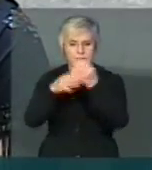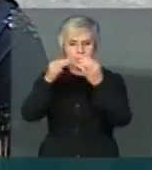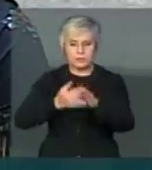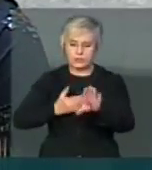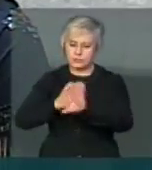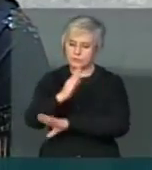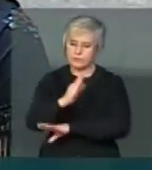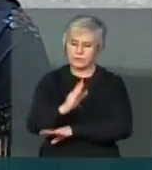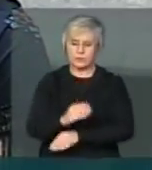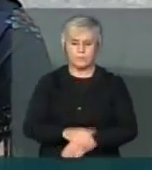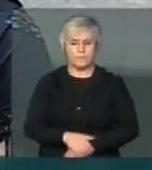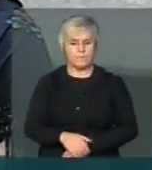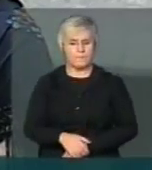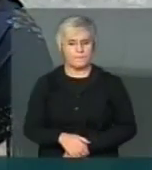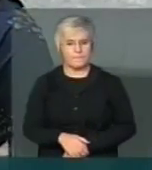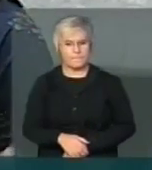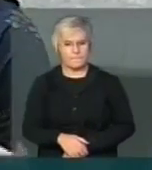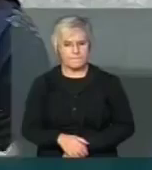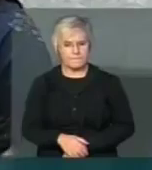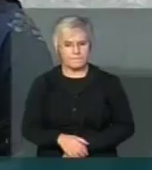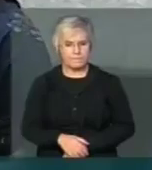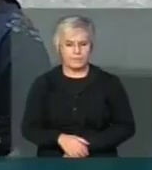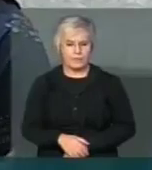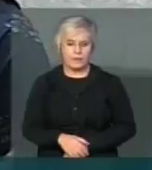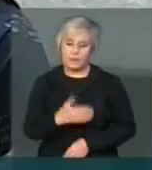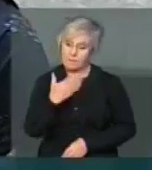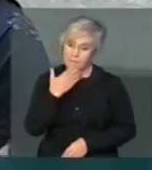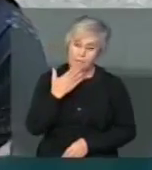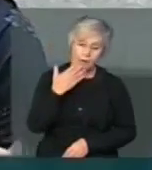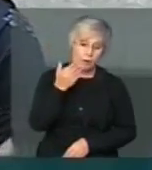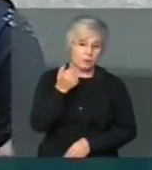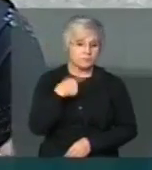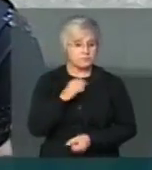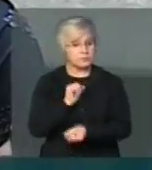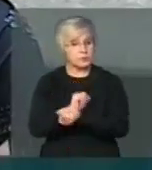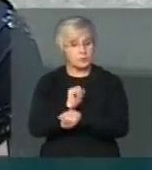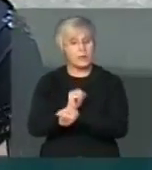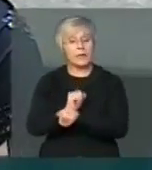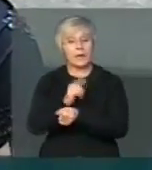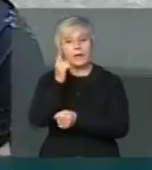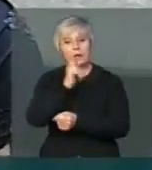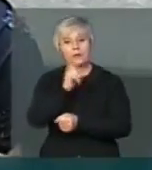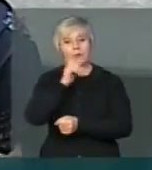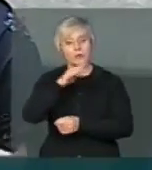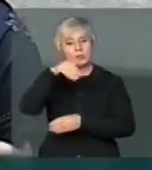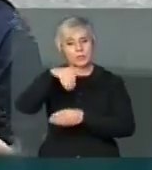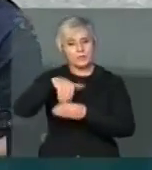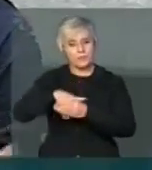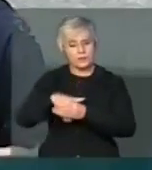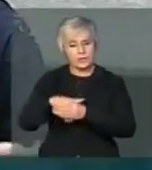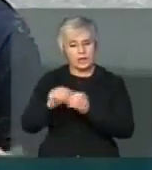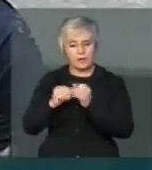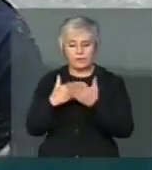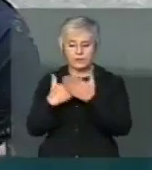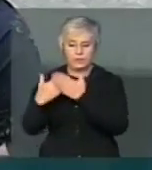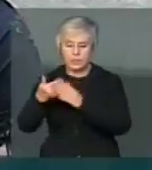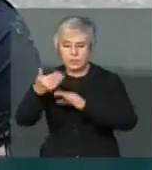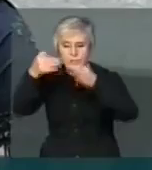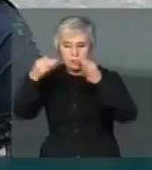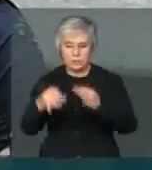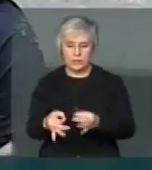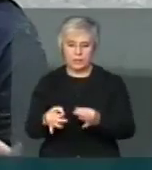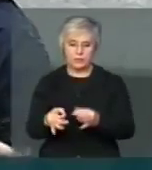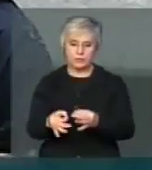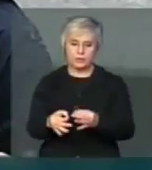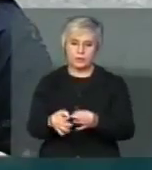consequente a gente poder fazer uma negociação para votar isso